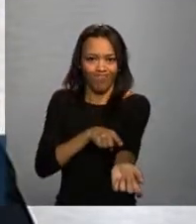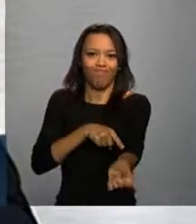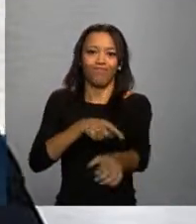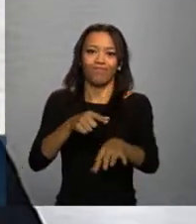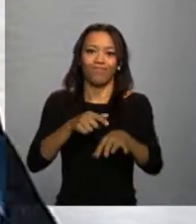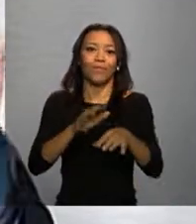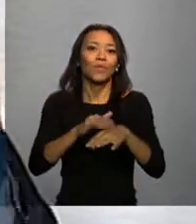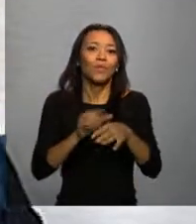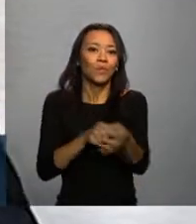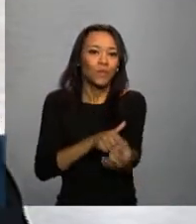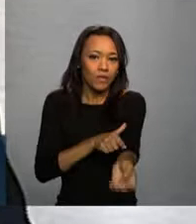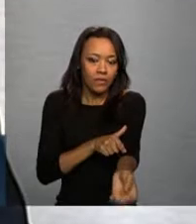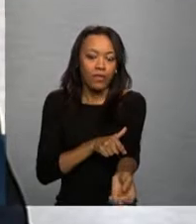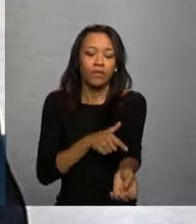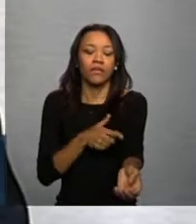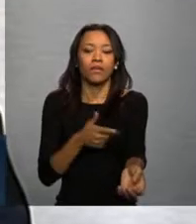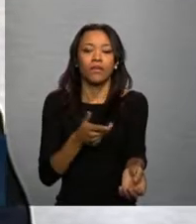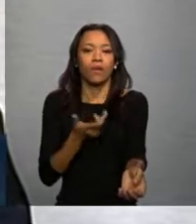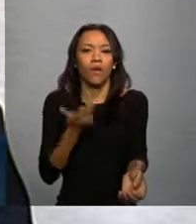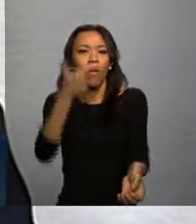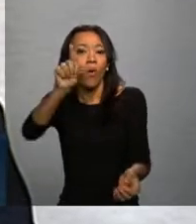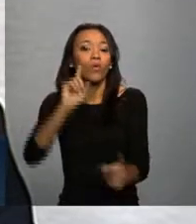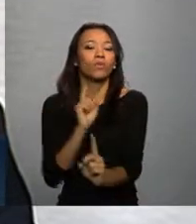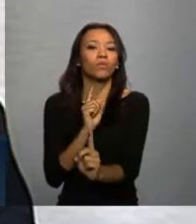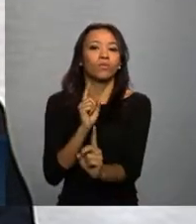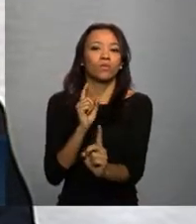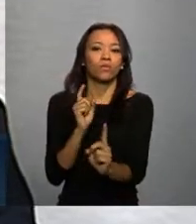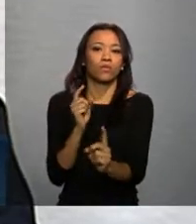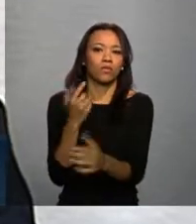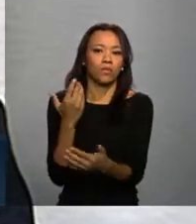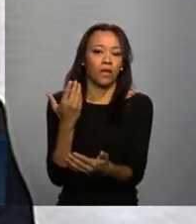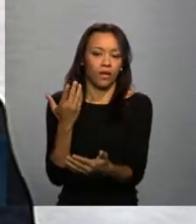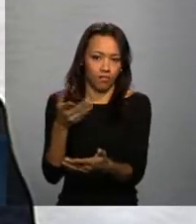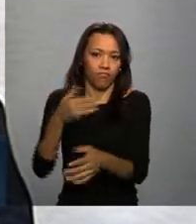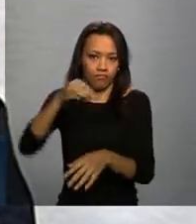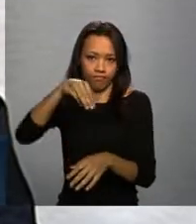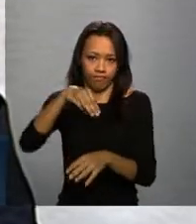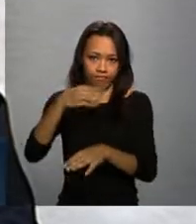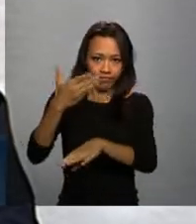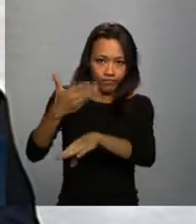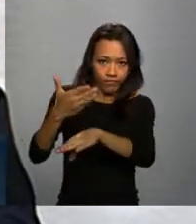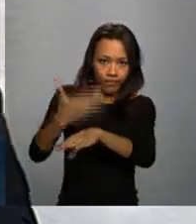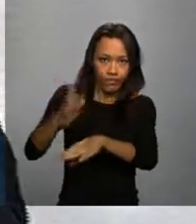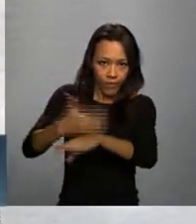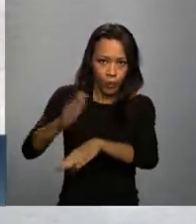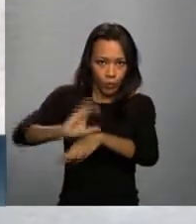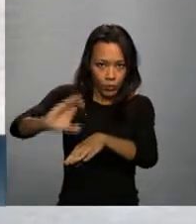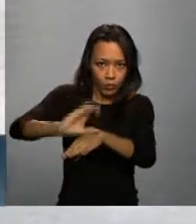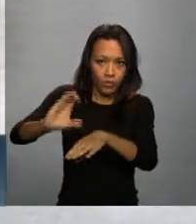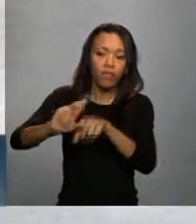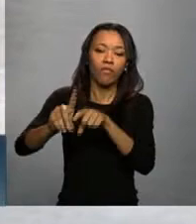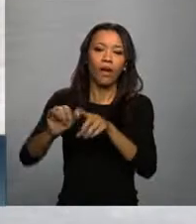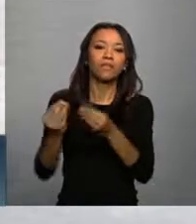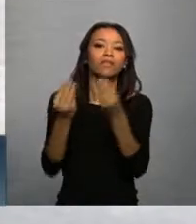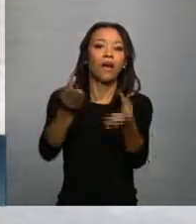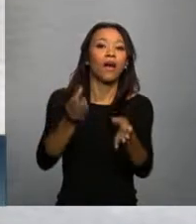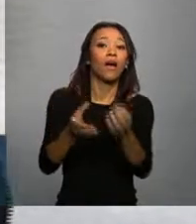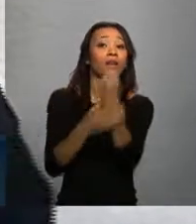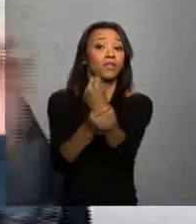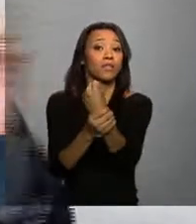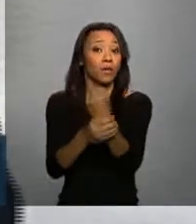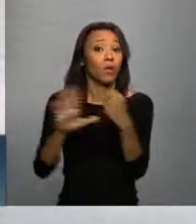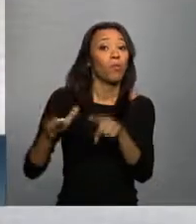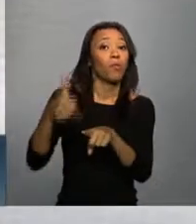os próximos módulos do sistema Emovida Web, eles vão de fato conseguir garantir uma melhor